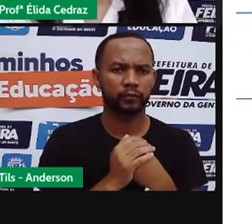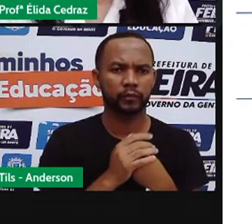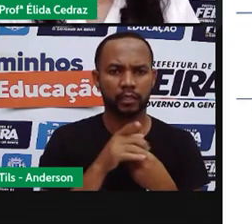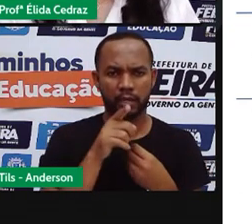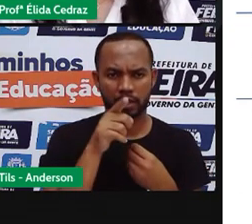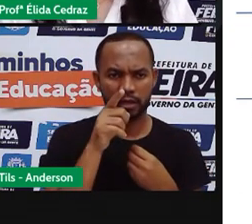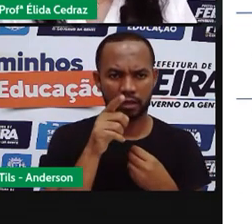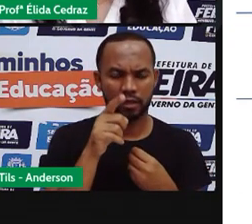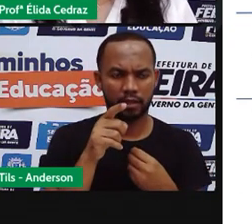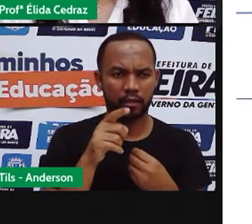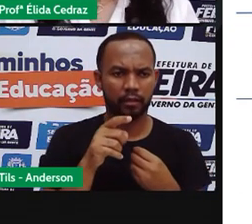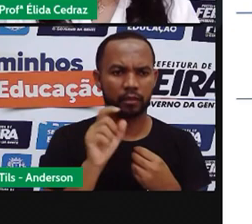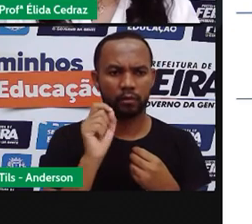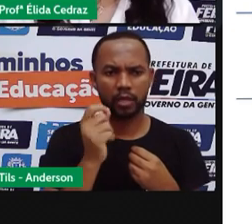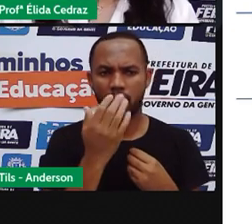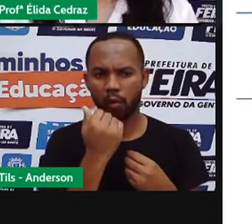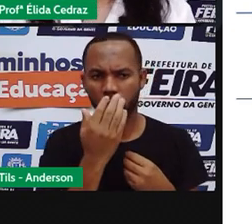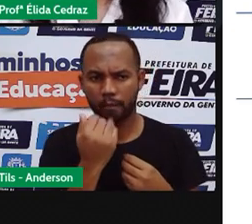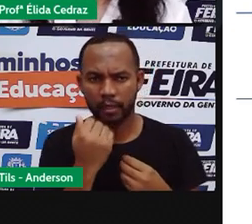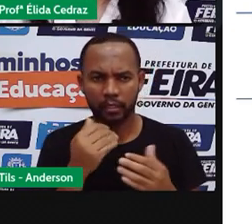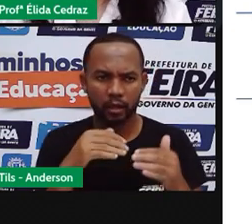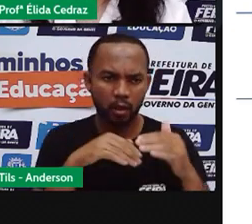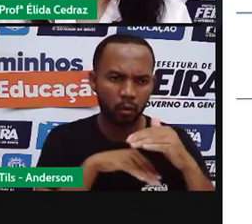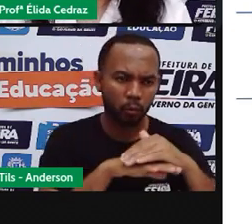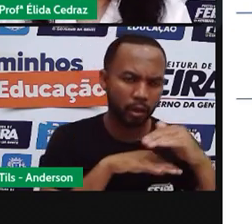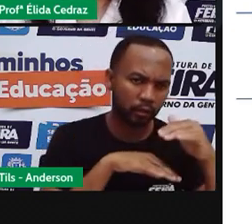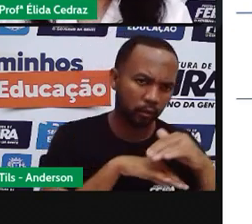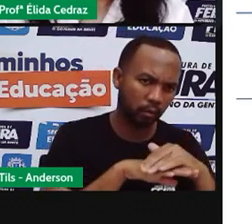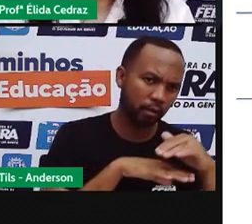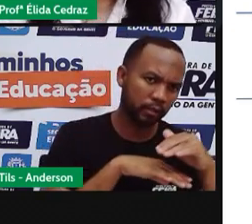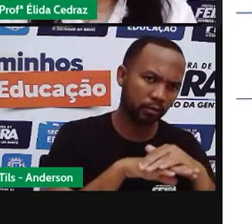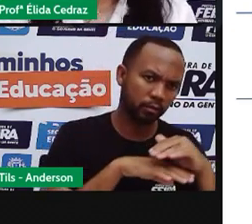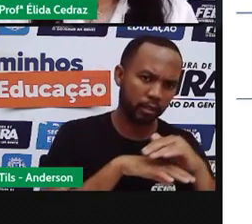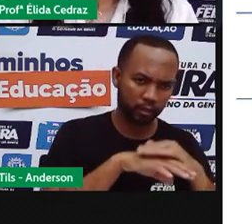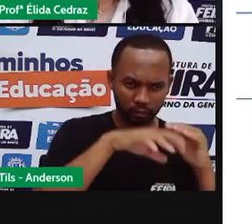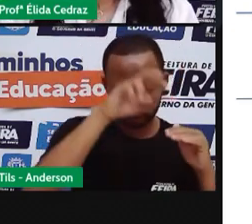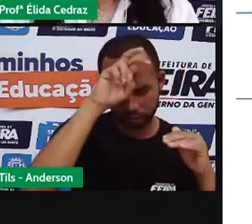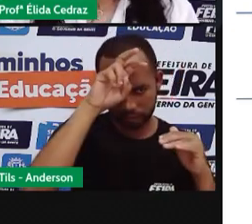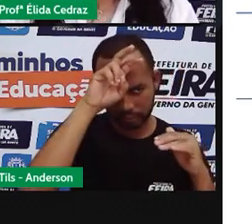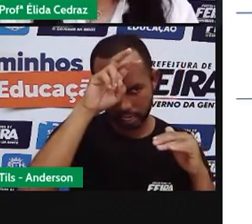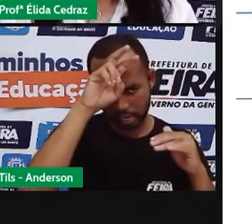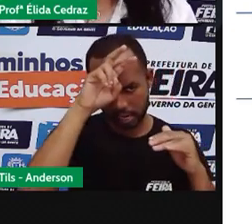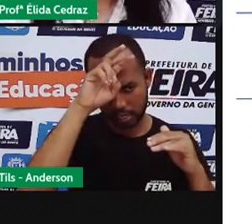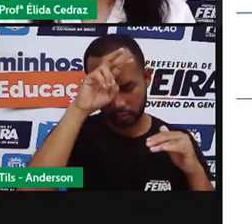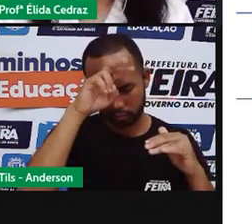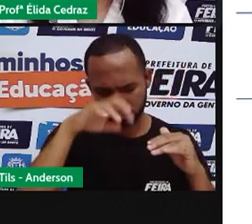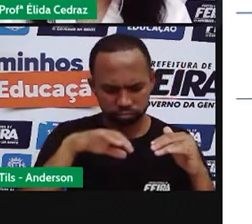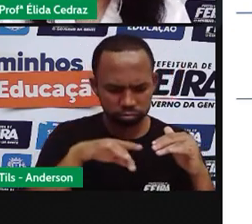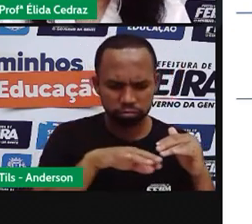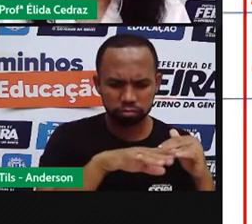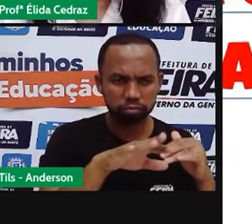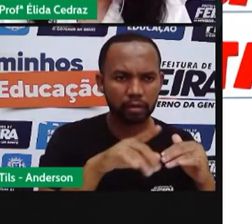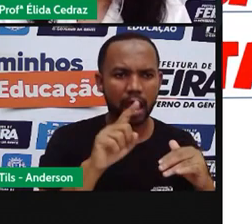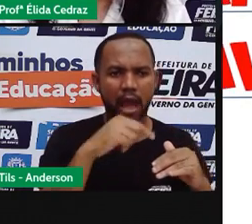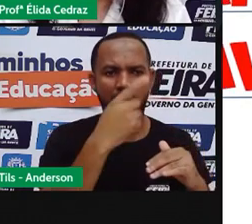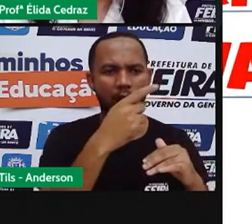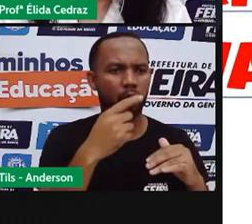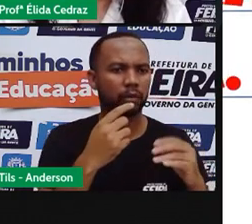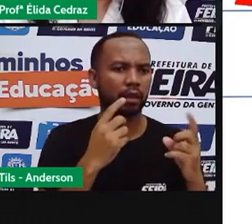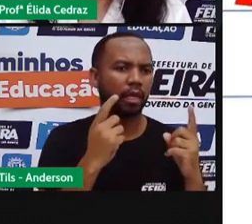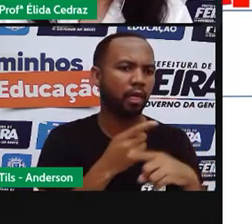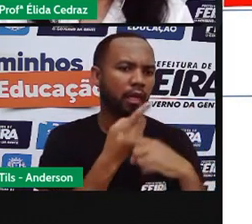formiga juntou comida e a cigarra apenas tocava e cantava.